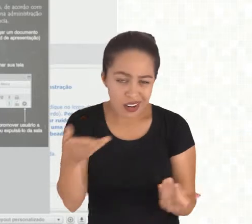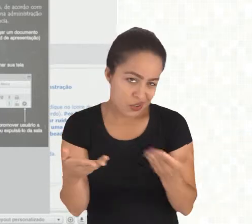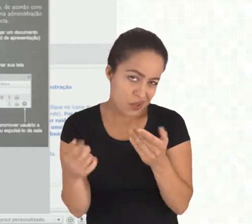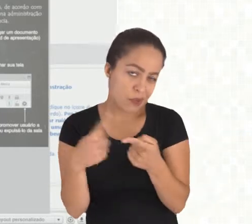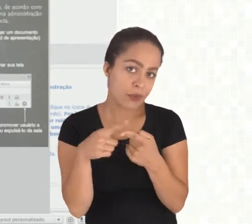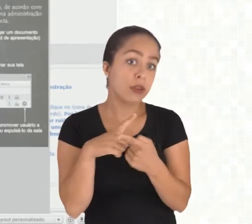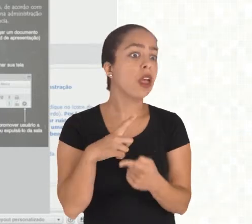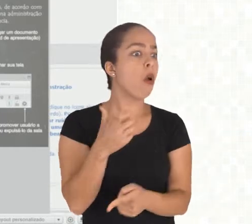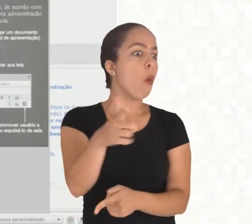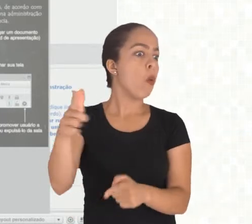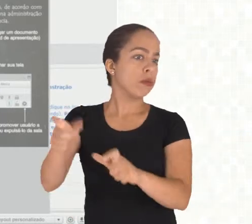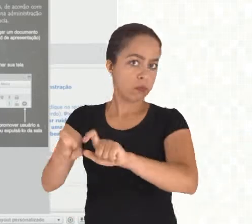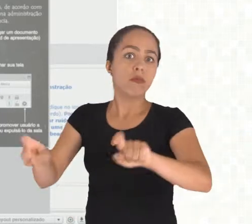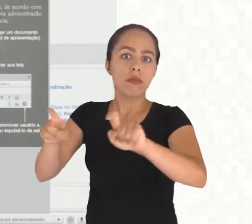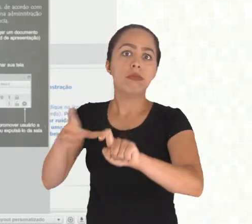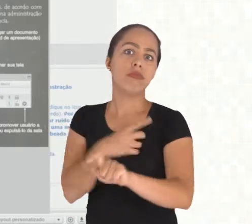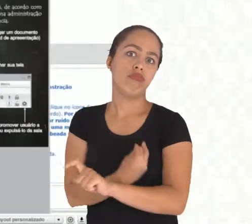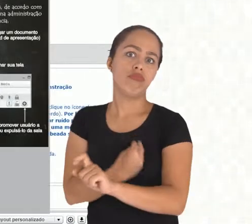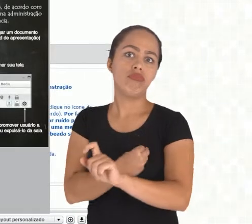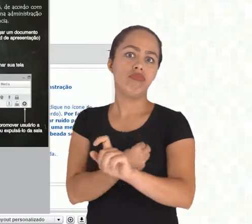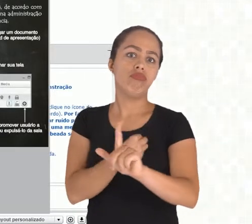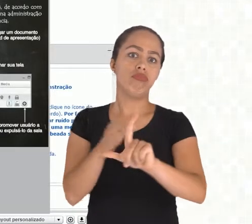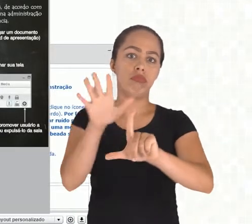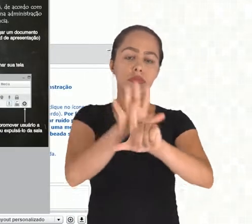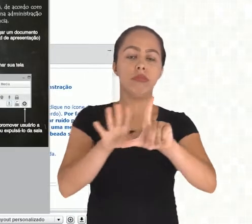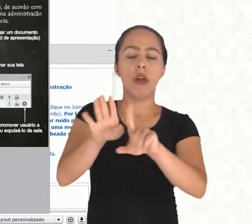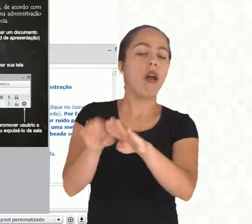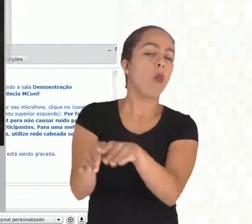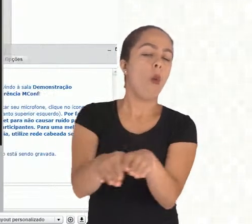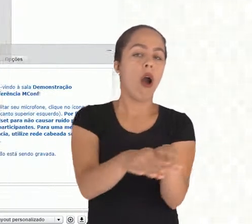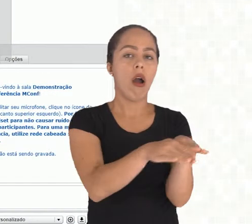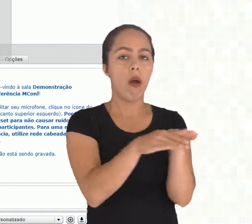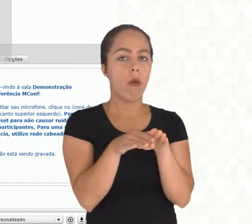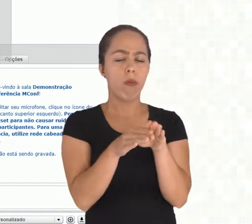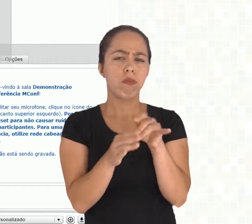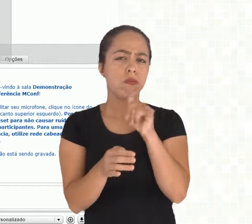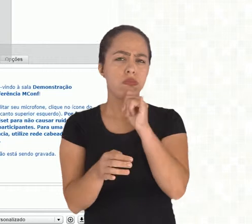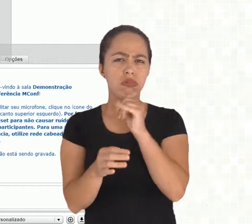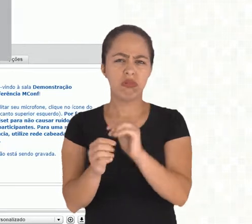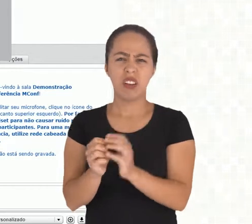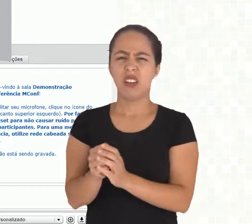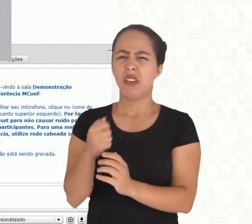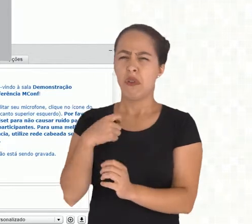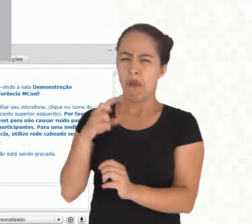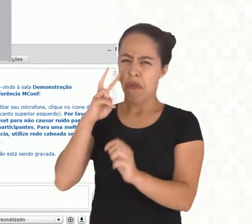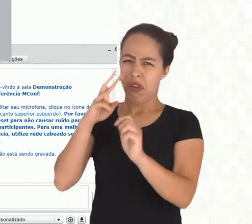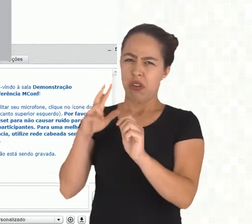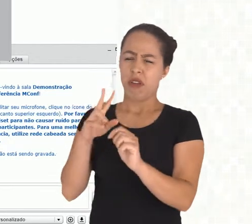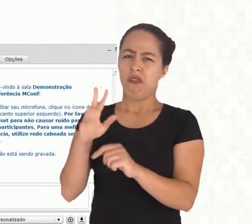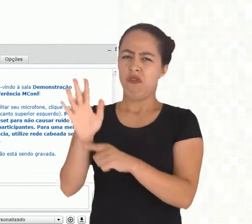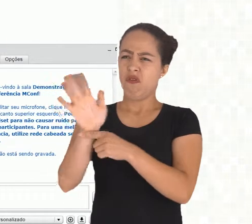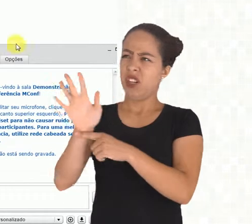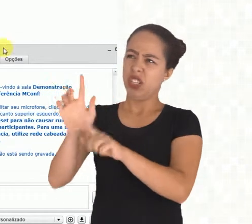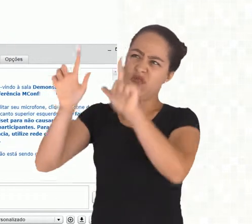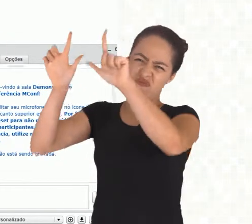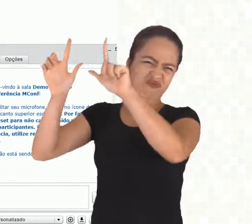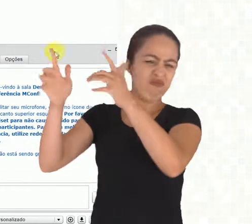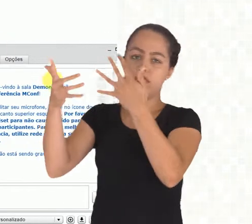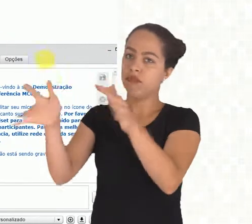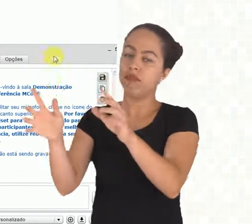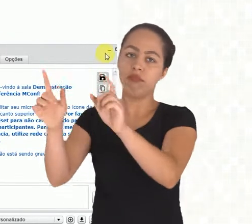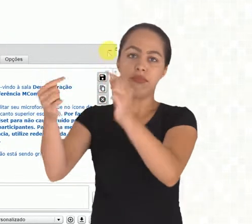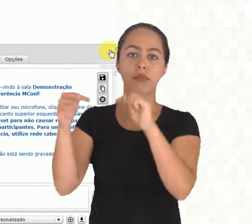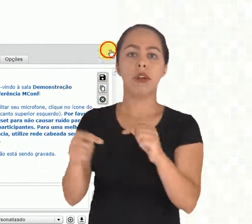acontecendo em outras máquinas, mas todos os layouts dos participantes mudaram. Então, digamos que você não quisesse ter a janela de vídeo, pois você não vai usar vídeo,